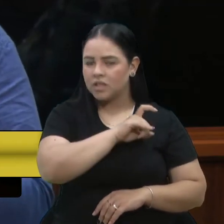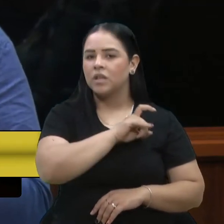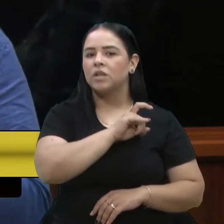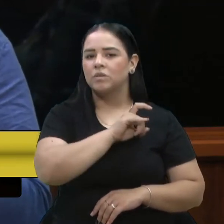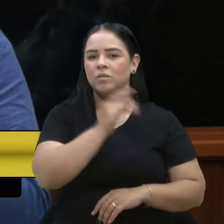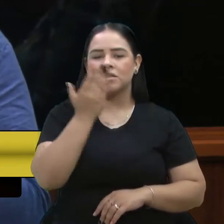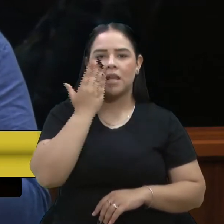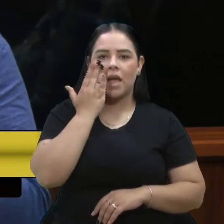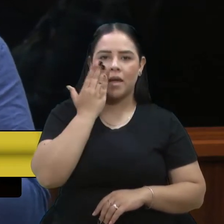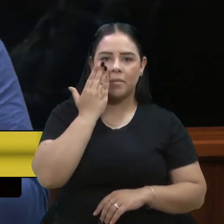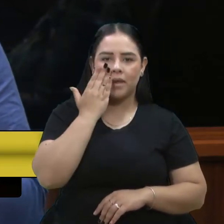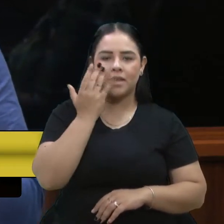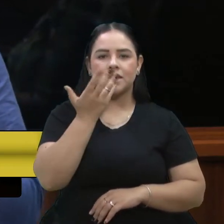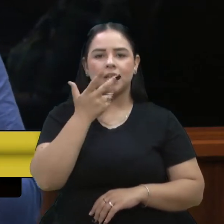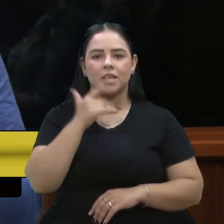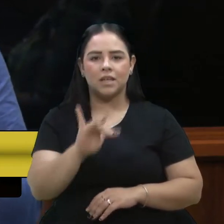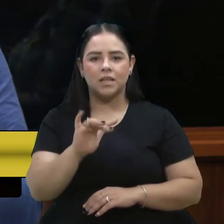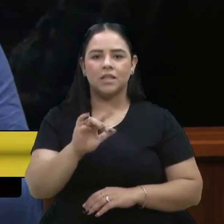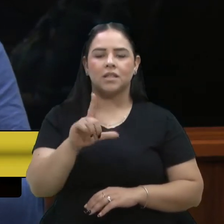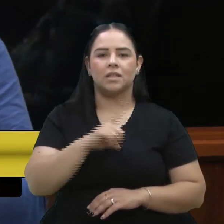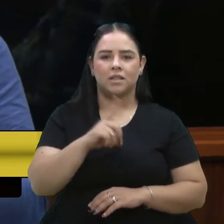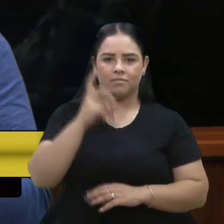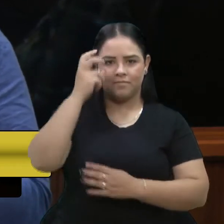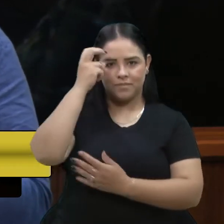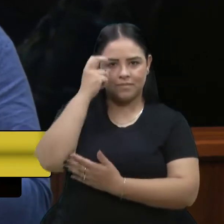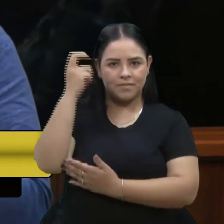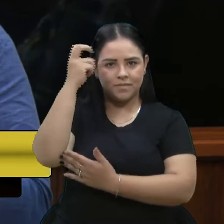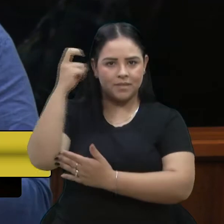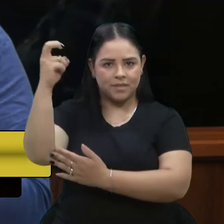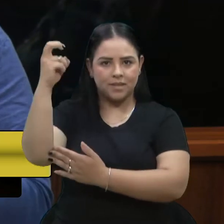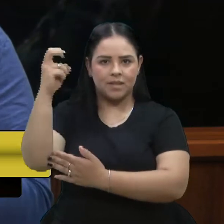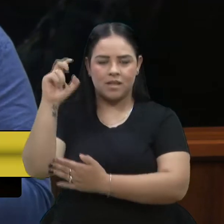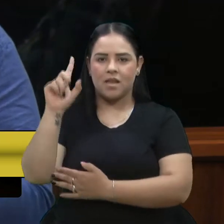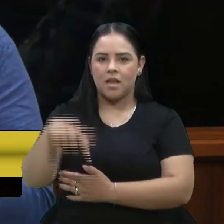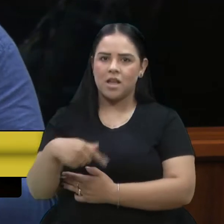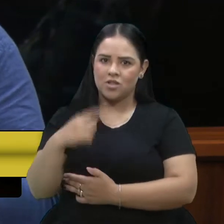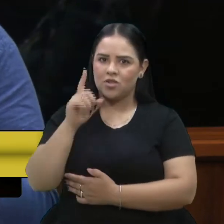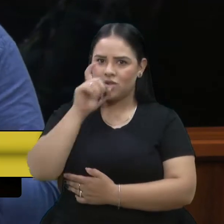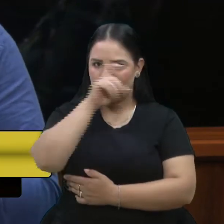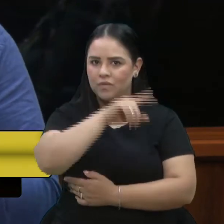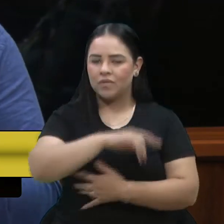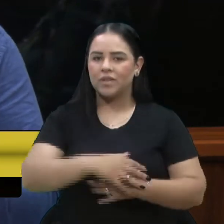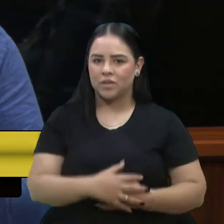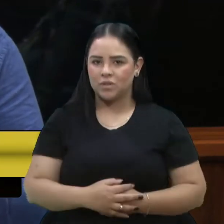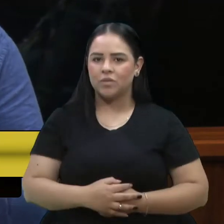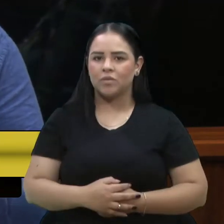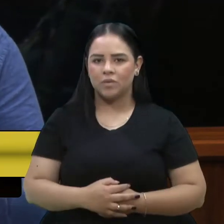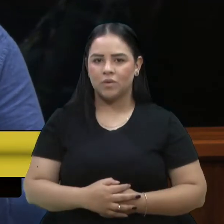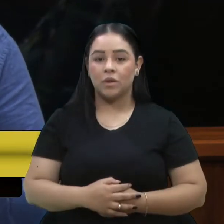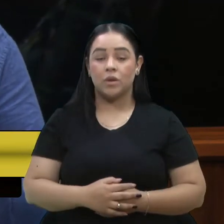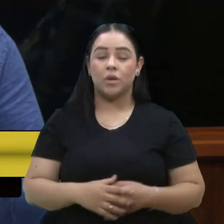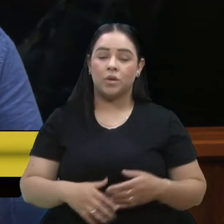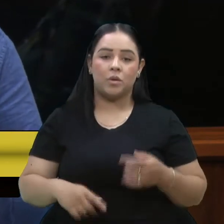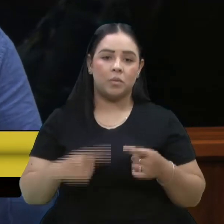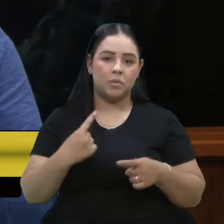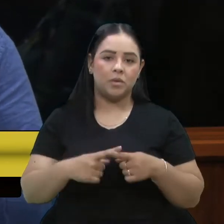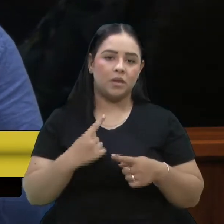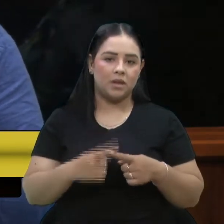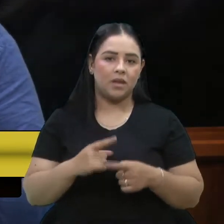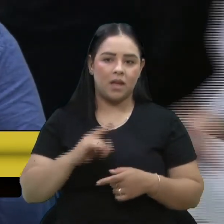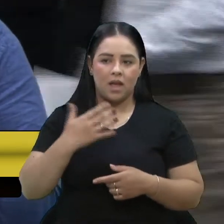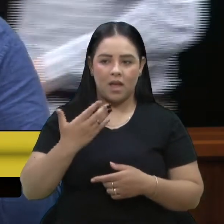crianças e desses estudantes. É bem complexo, até porque essa